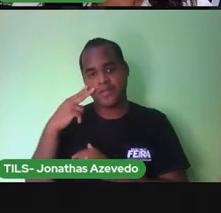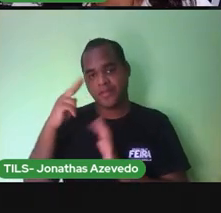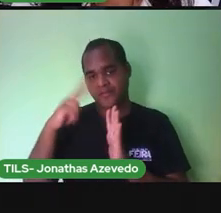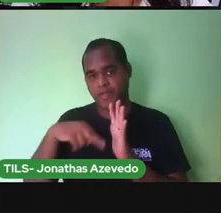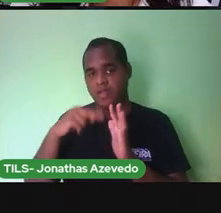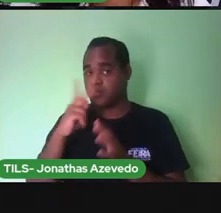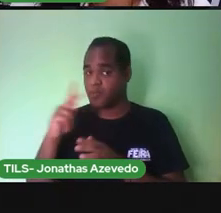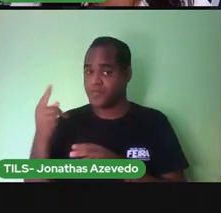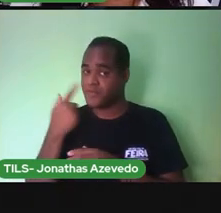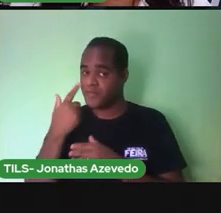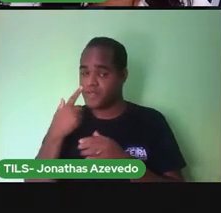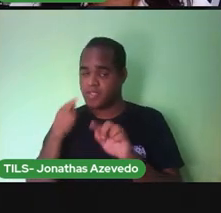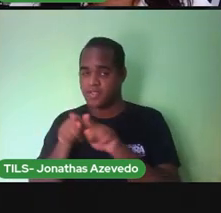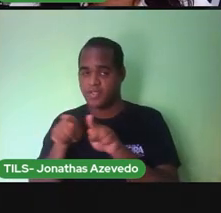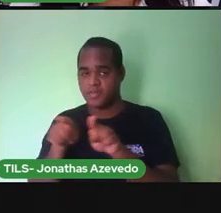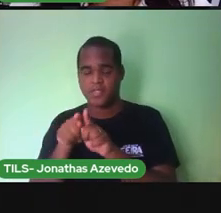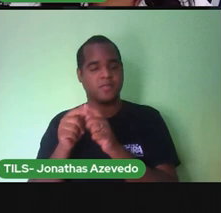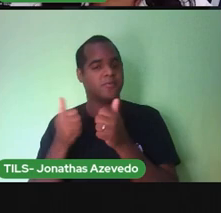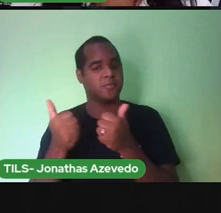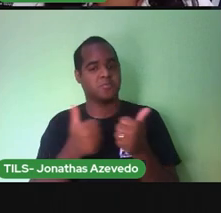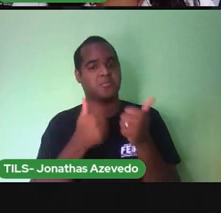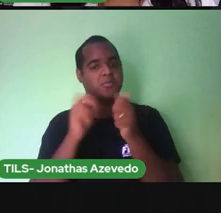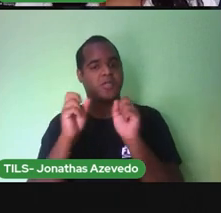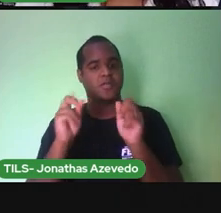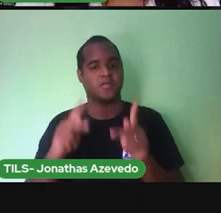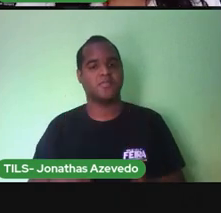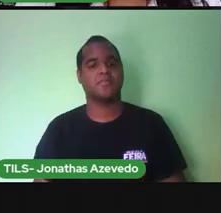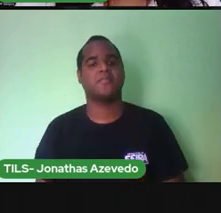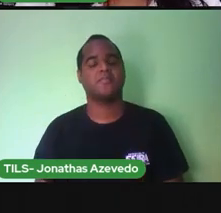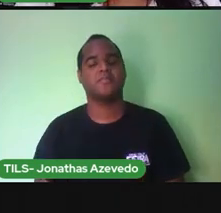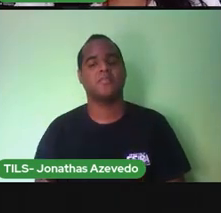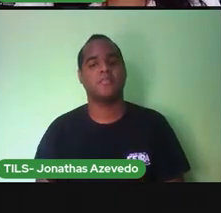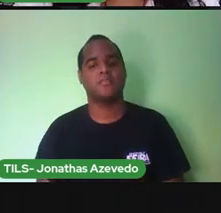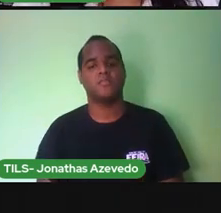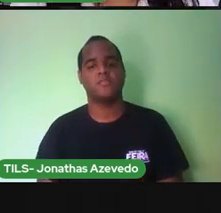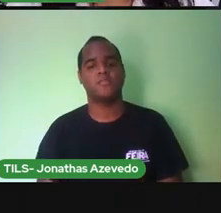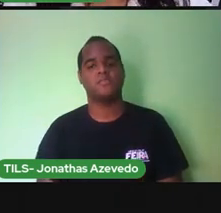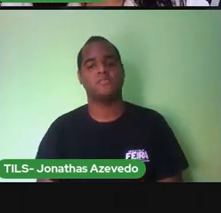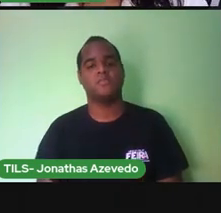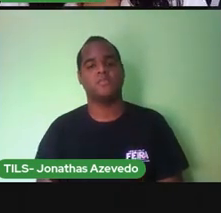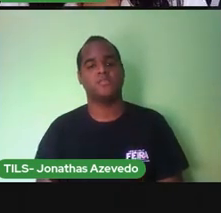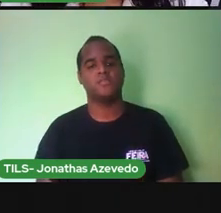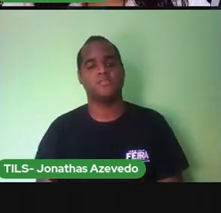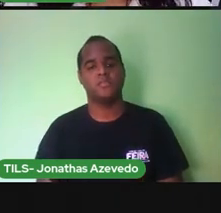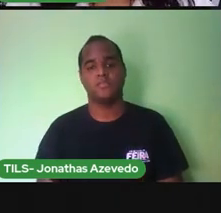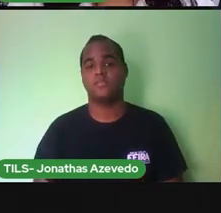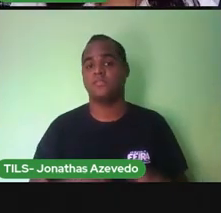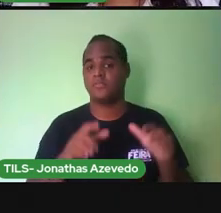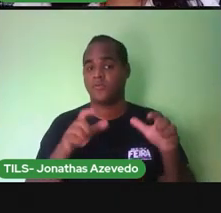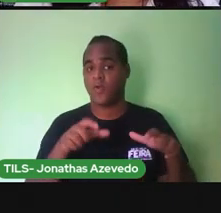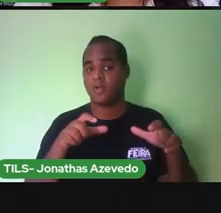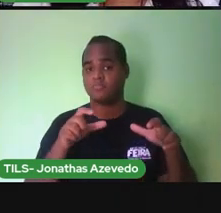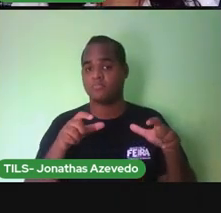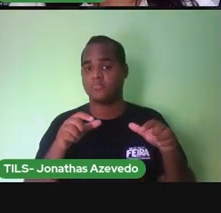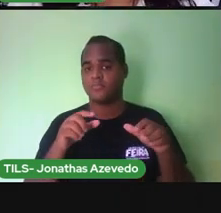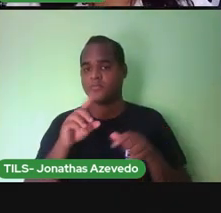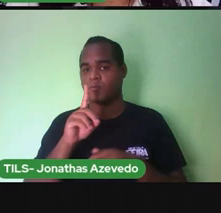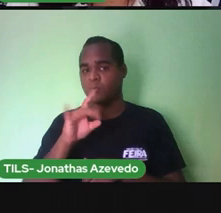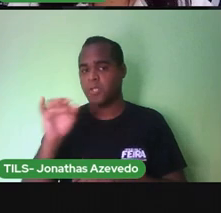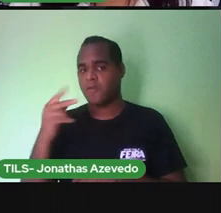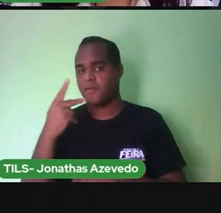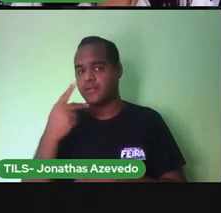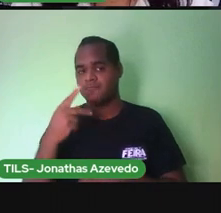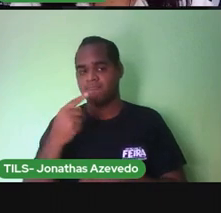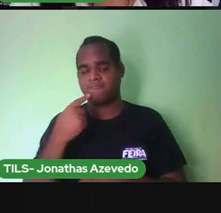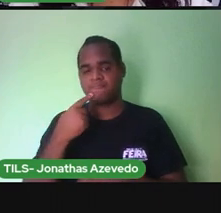para o seu professor ou professora também, ok? Você vai colocar o local e o dia em